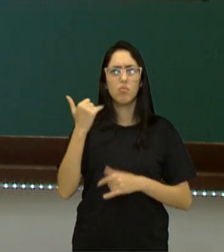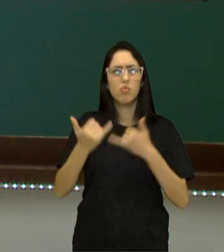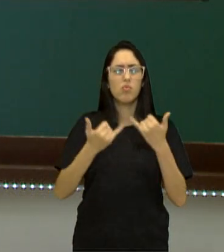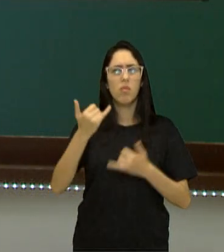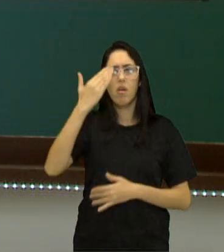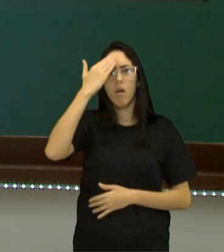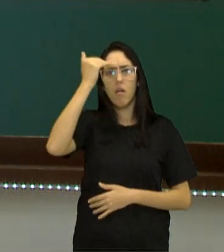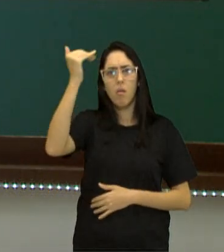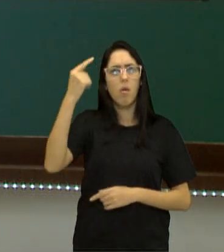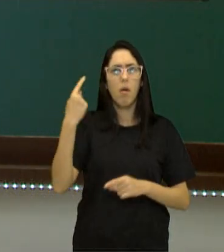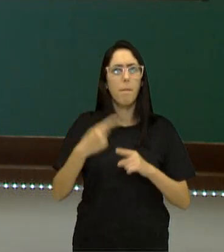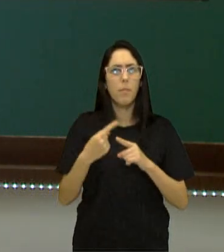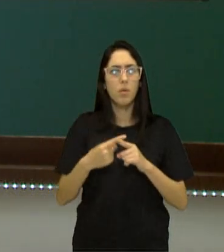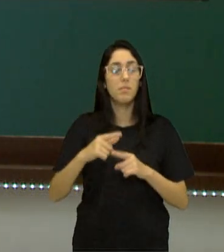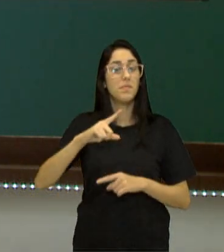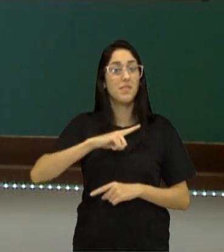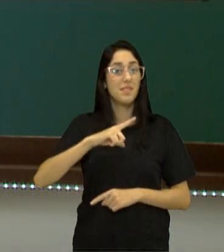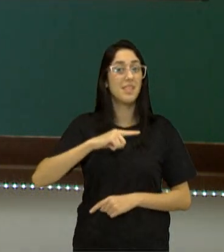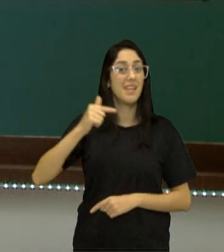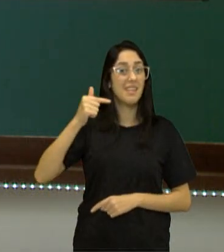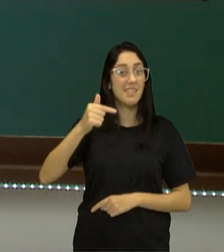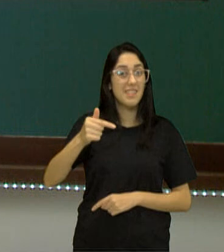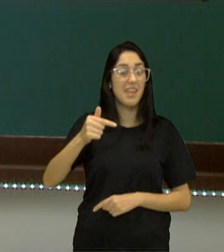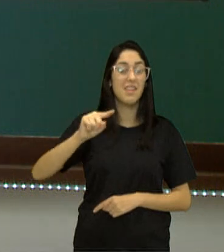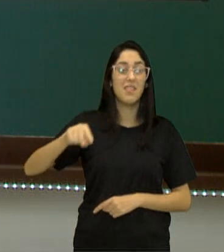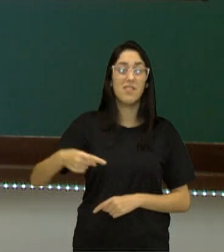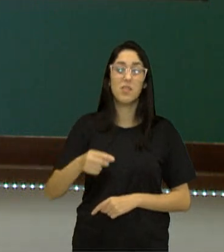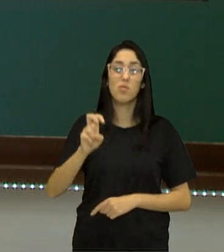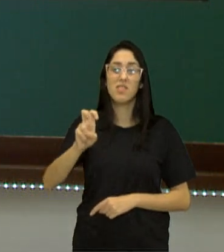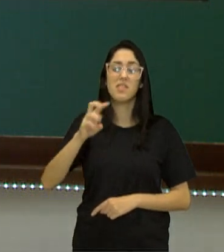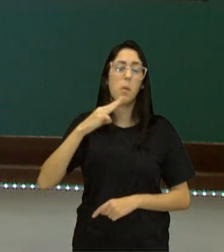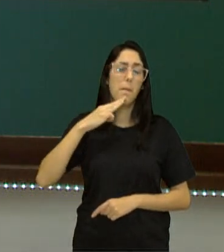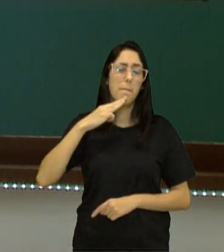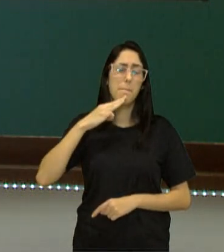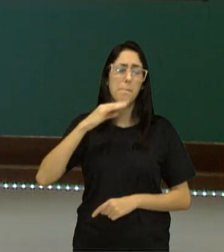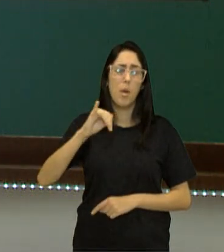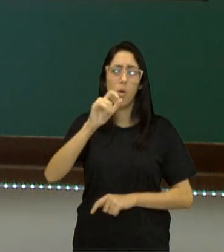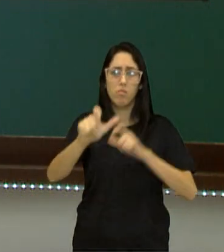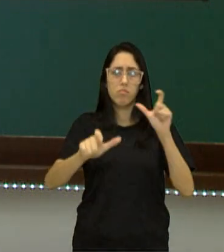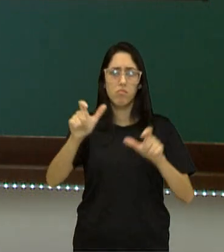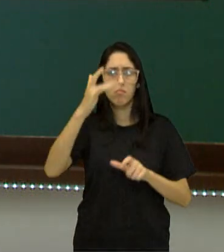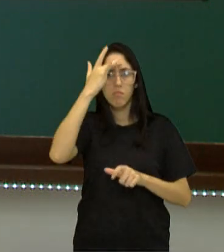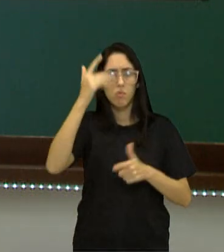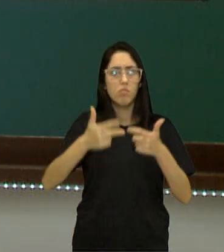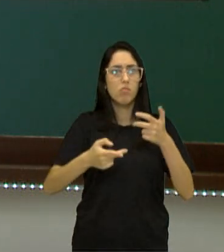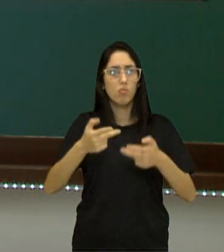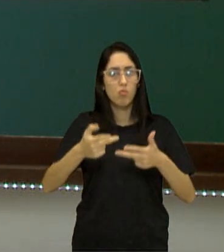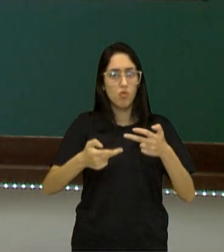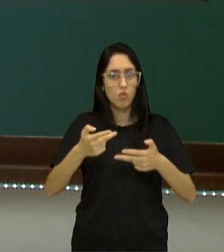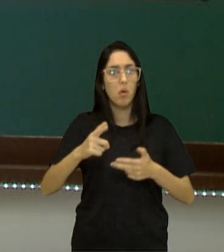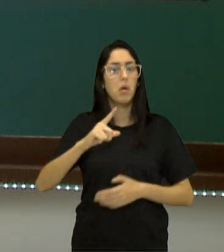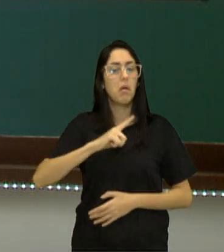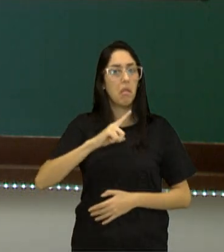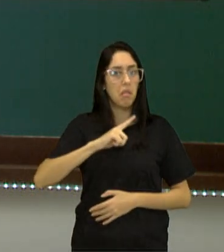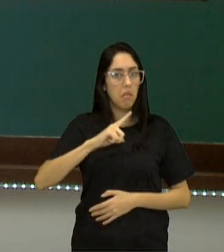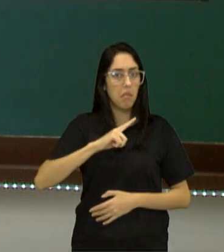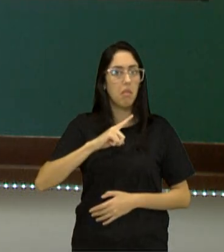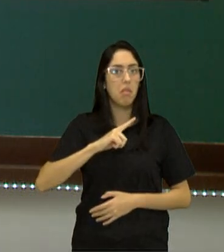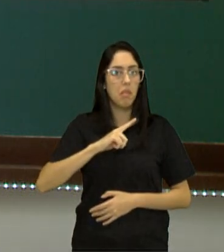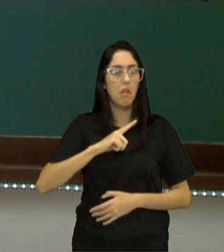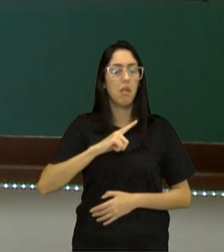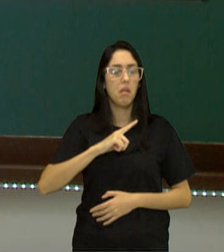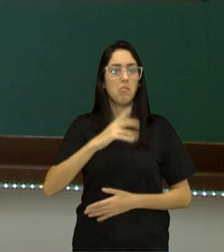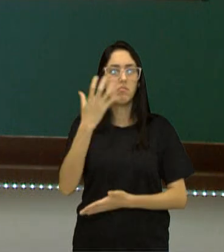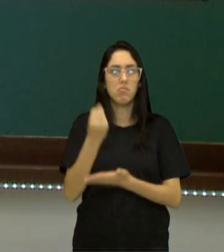Está aqui devido a atingir a marca de 7,5 milhões de jogadores, refletidos pela quantidade de